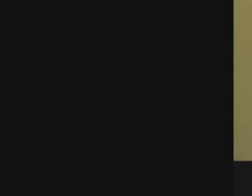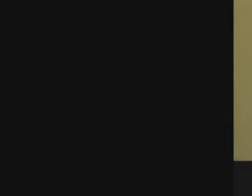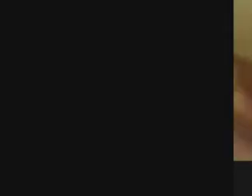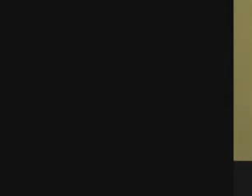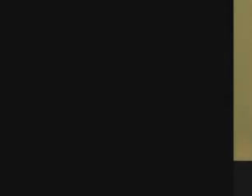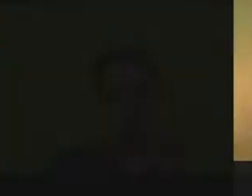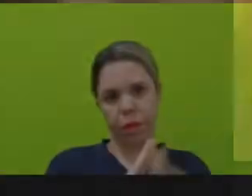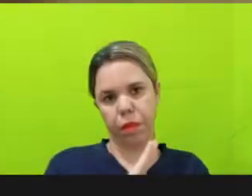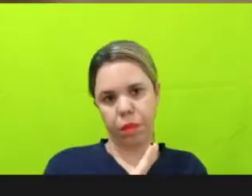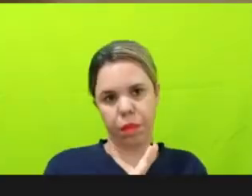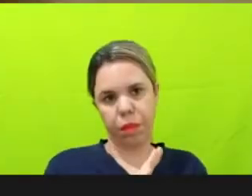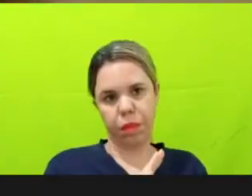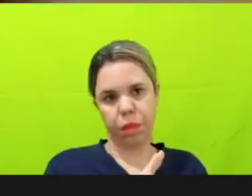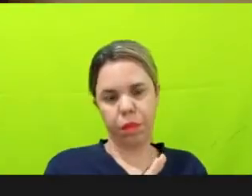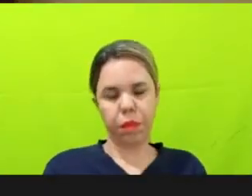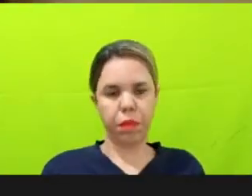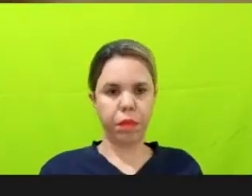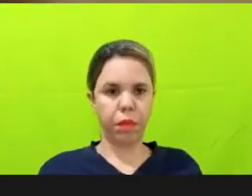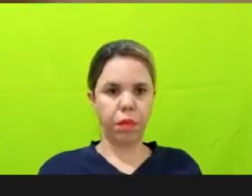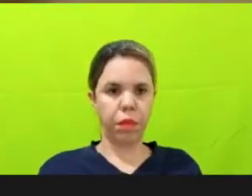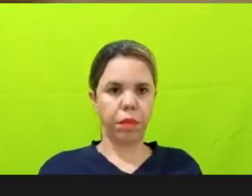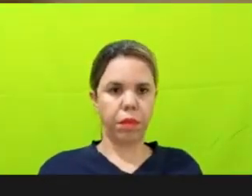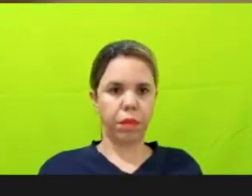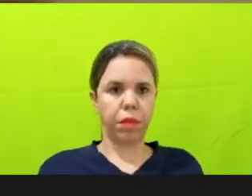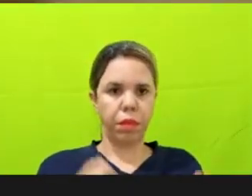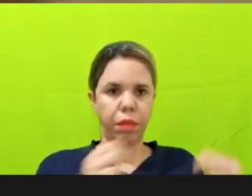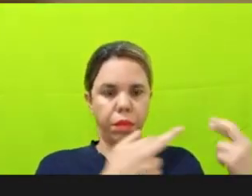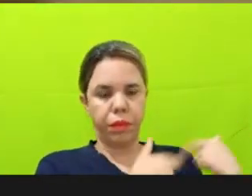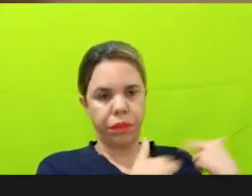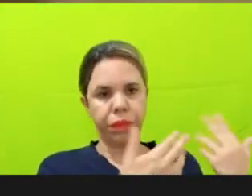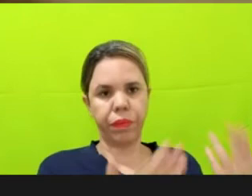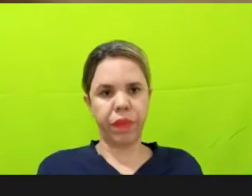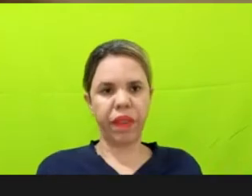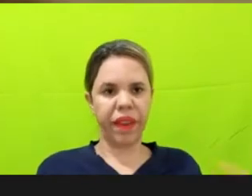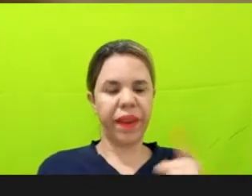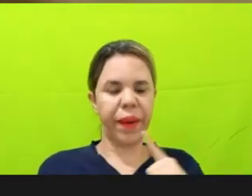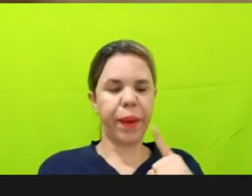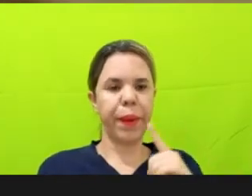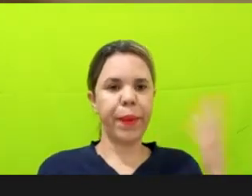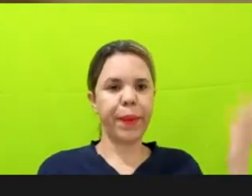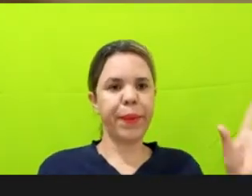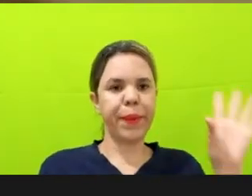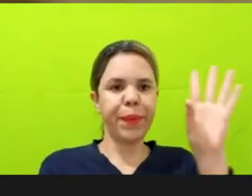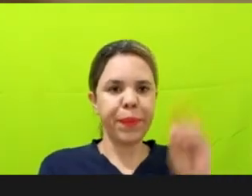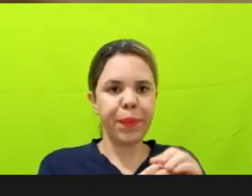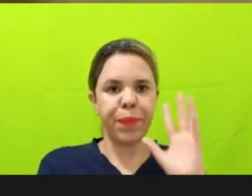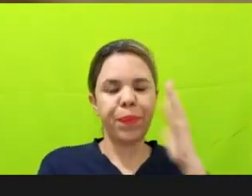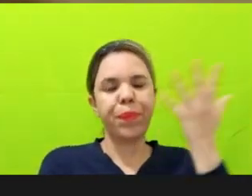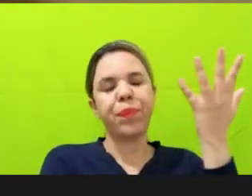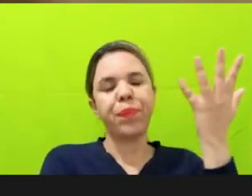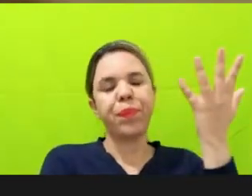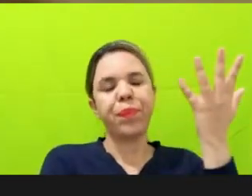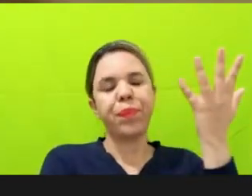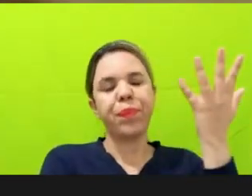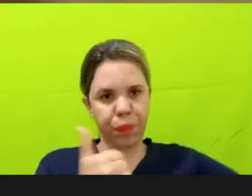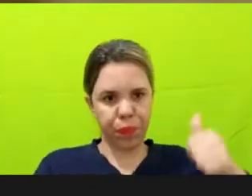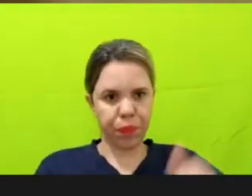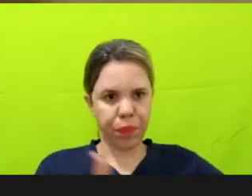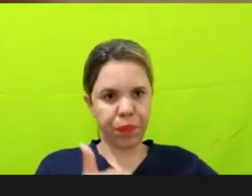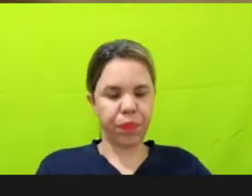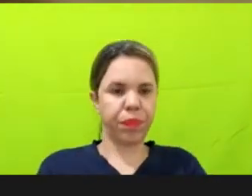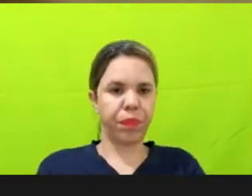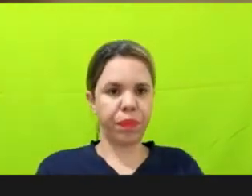dentro, né, a partir das suas competências, e aí a gente teve como um dos resultados da avaliação do Ministério do Meio Ambiente,